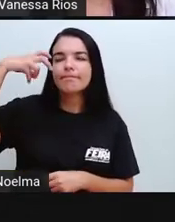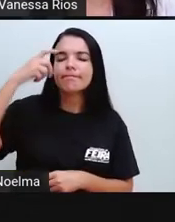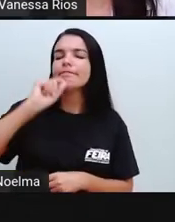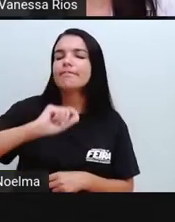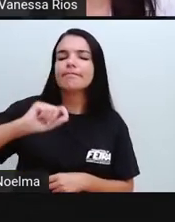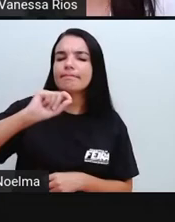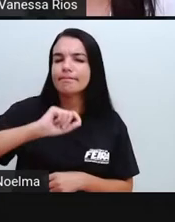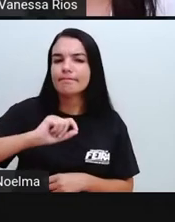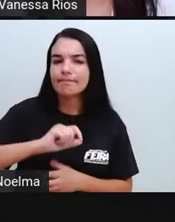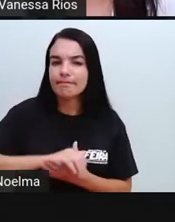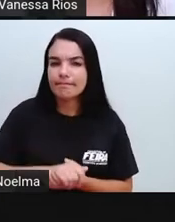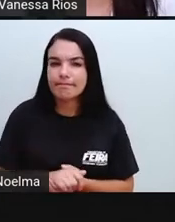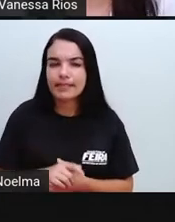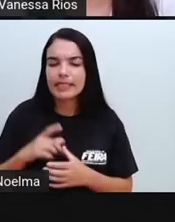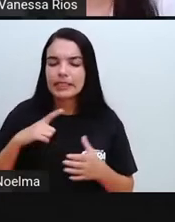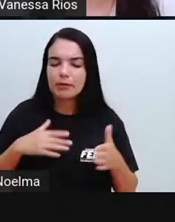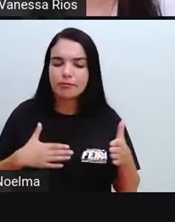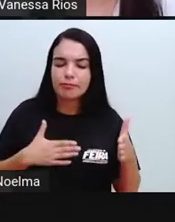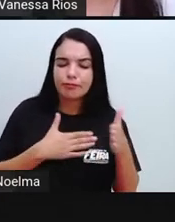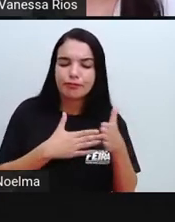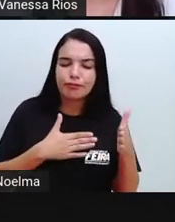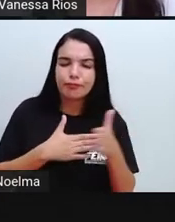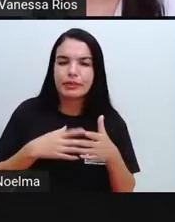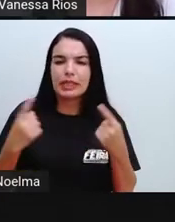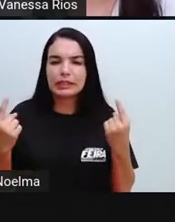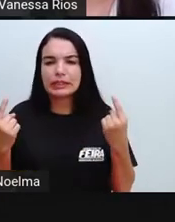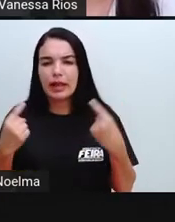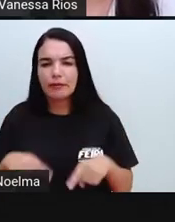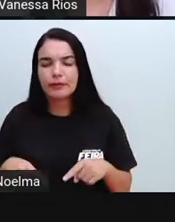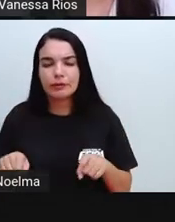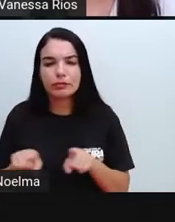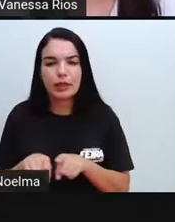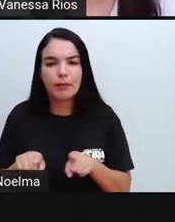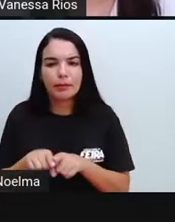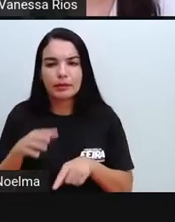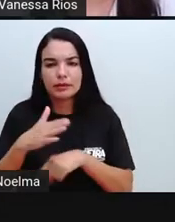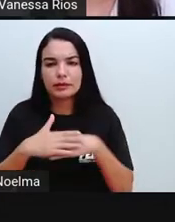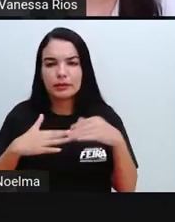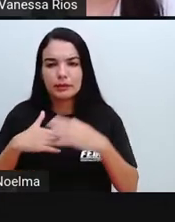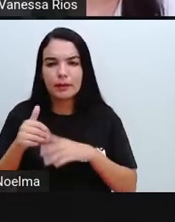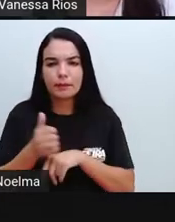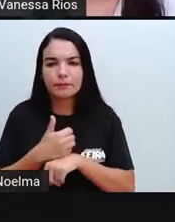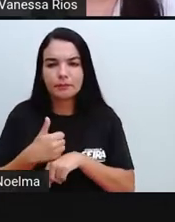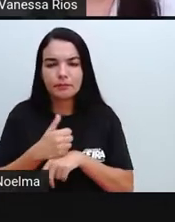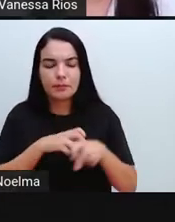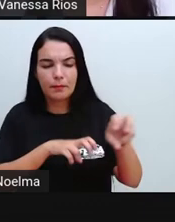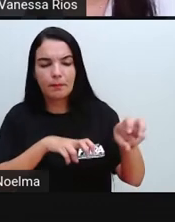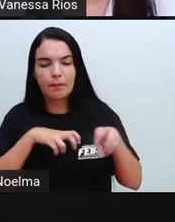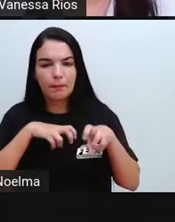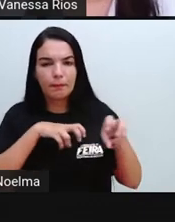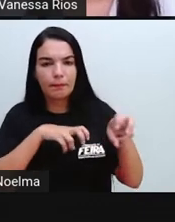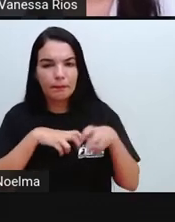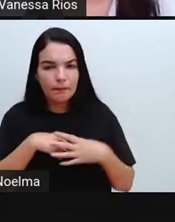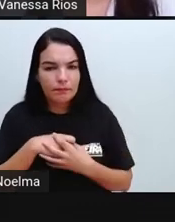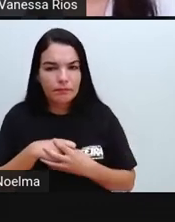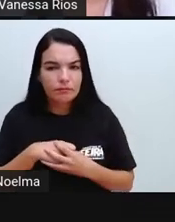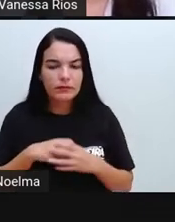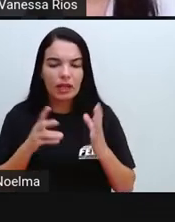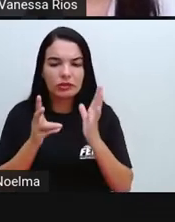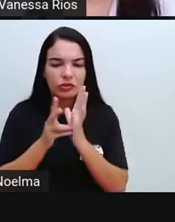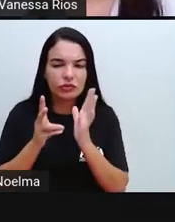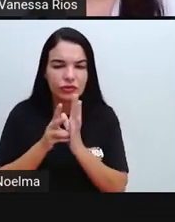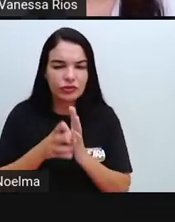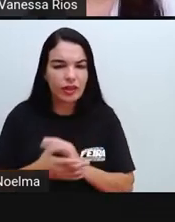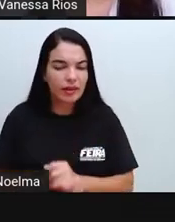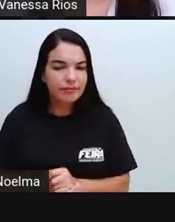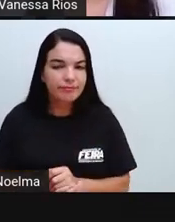preocupações, as limitações, os desafios dos agricultores indígenas, aí logo, né, antes